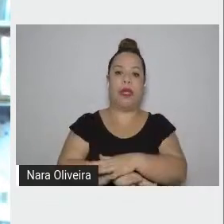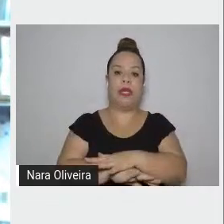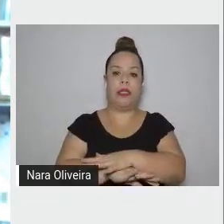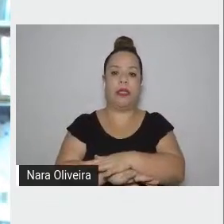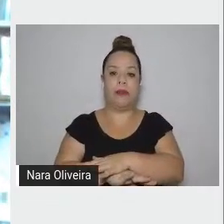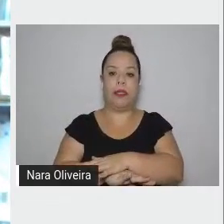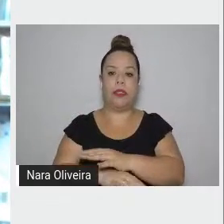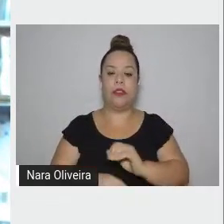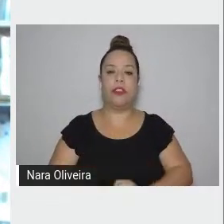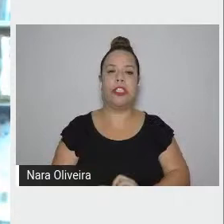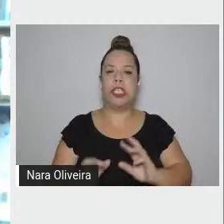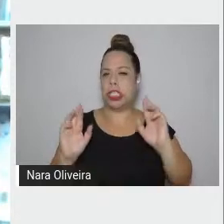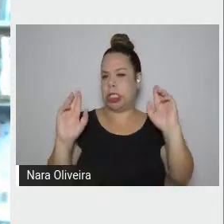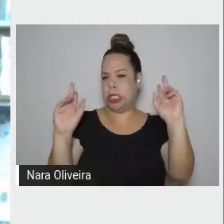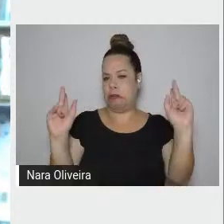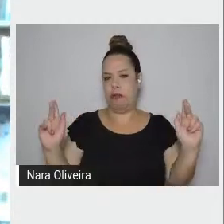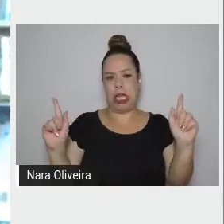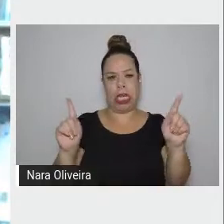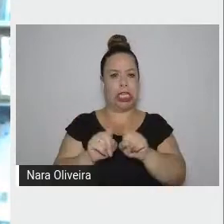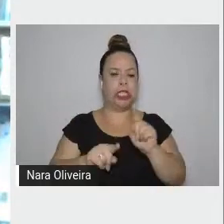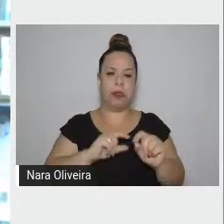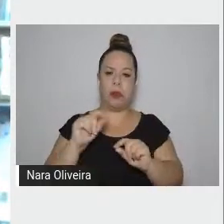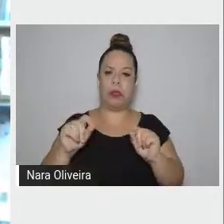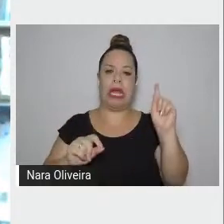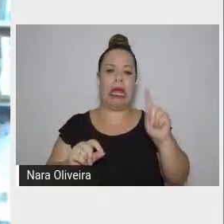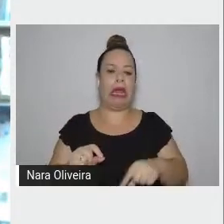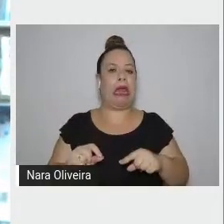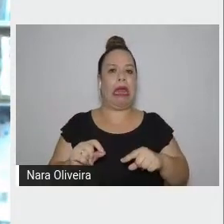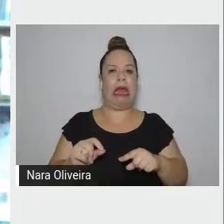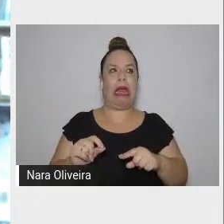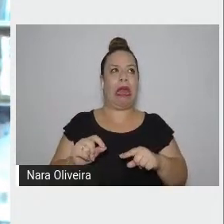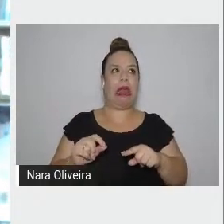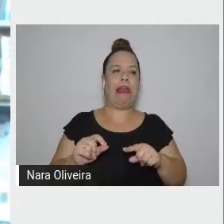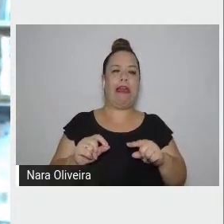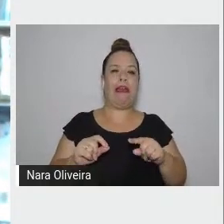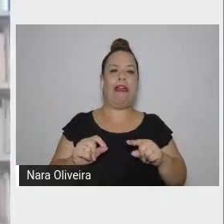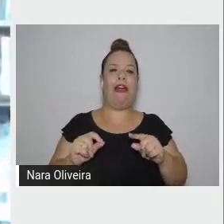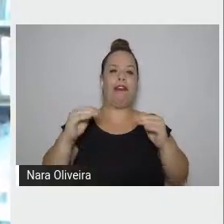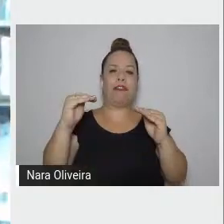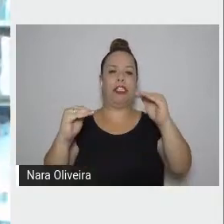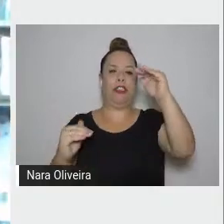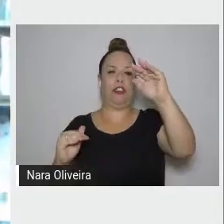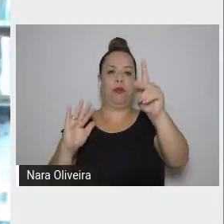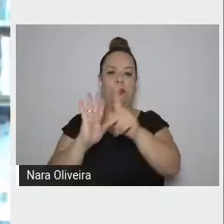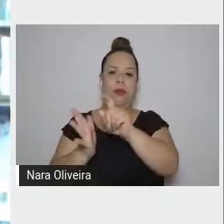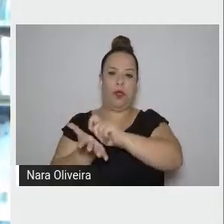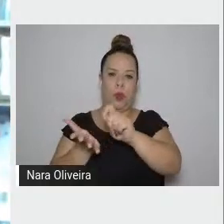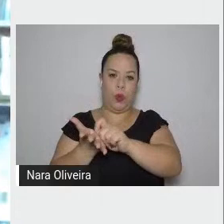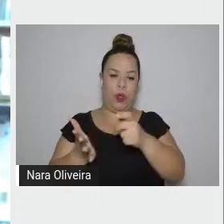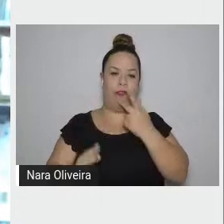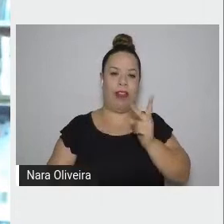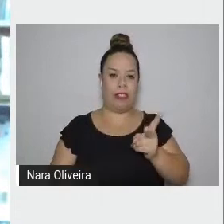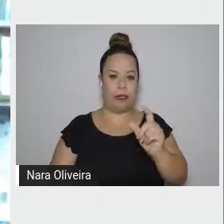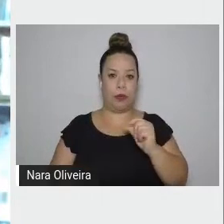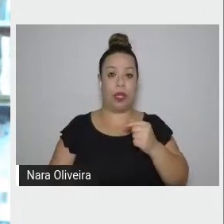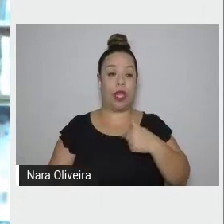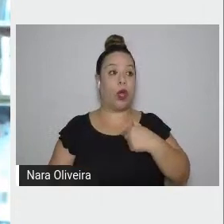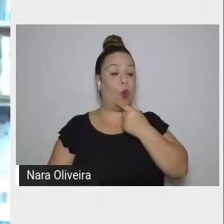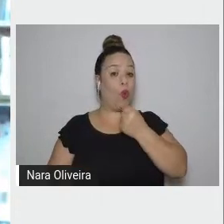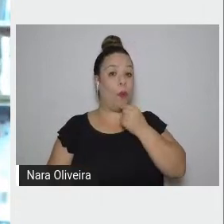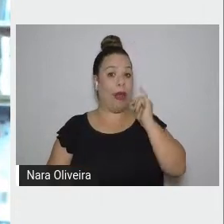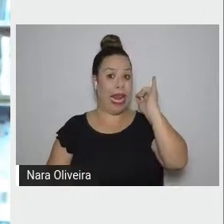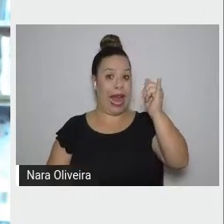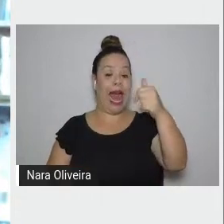diferente e destacado do autor. Ele dizia o narrador sou eu,